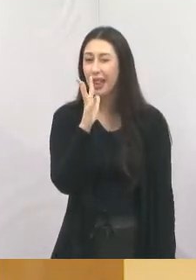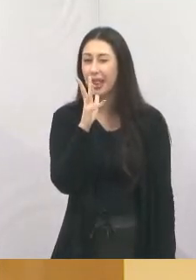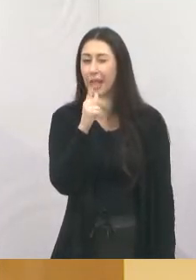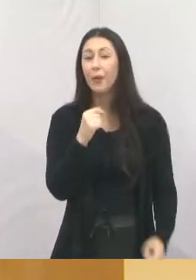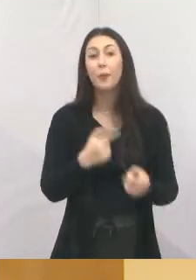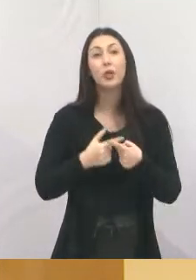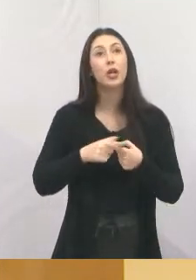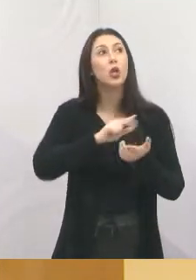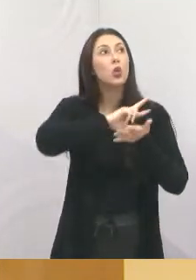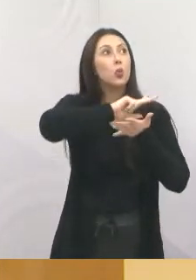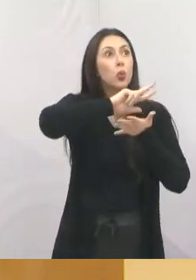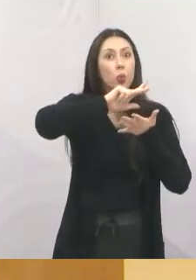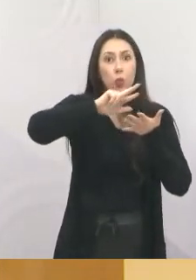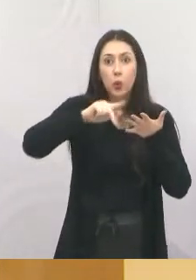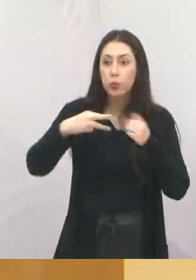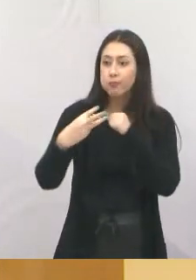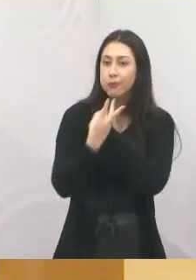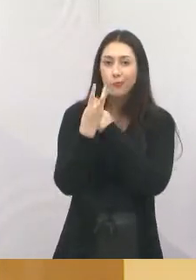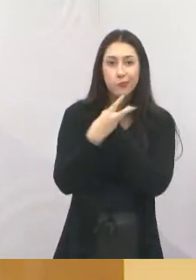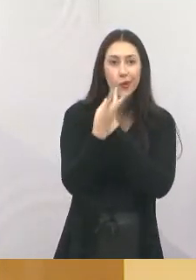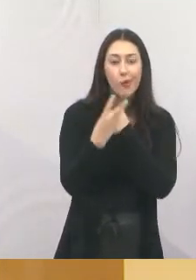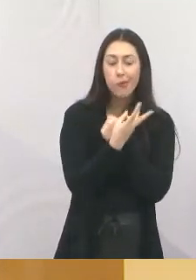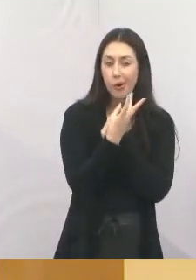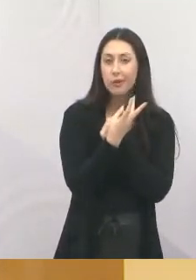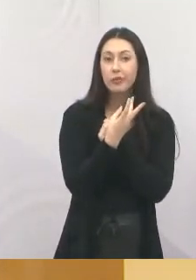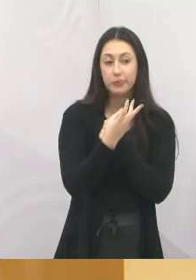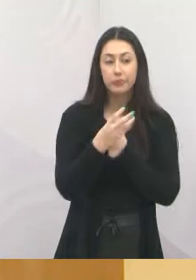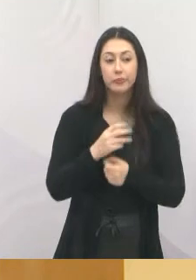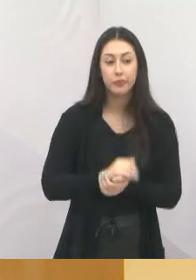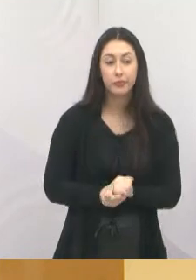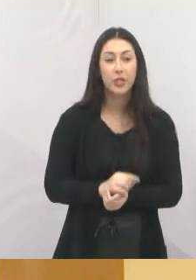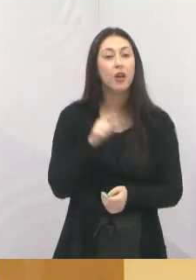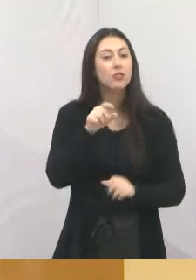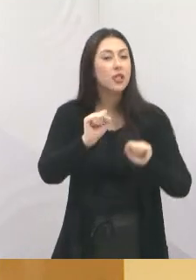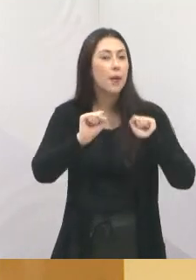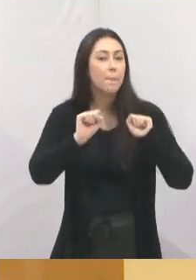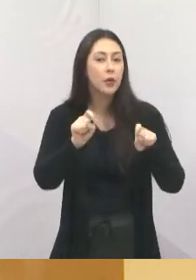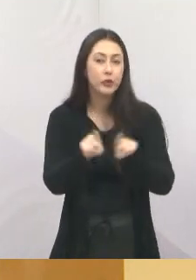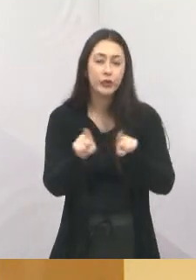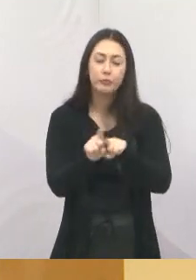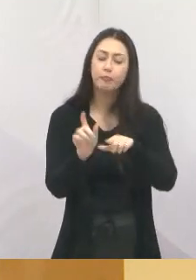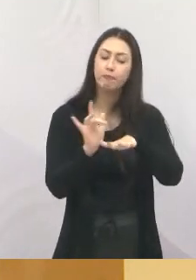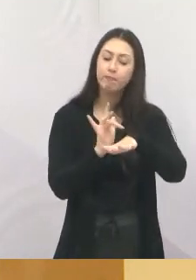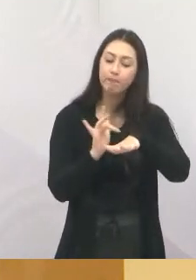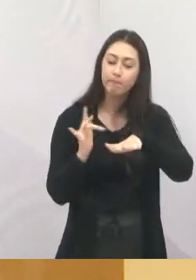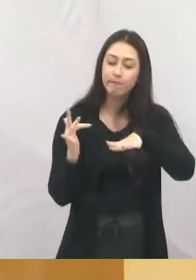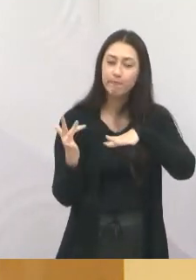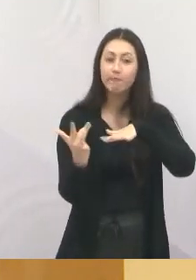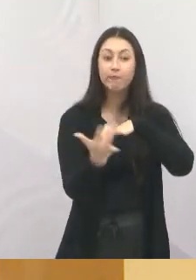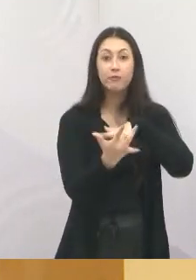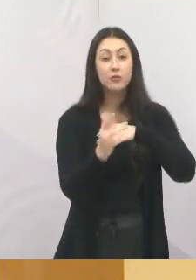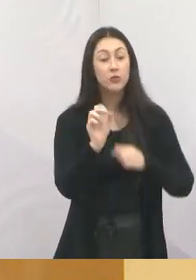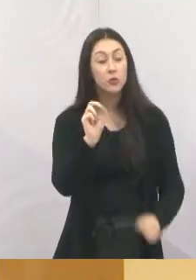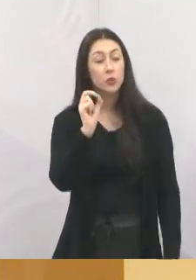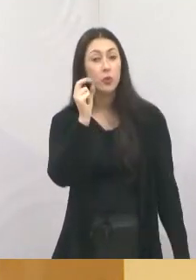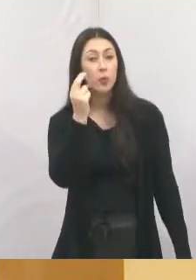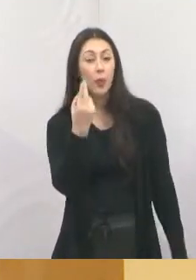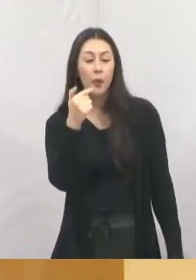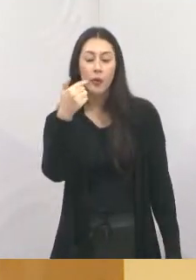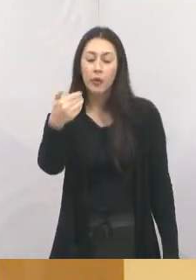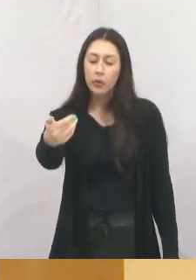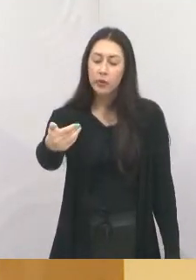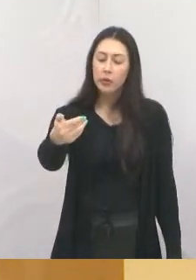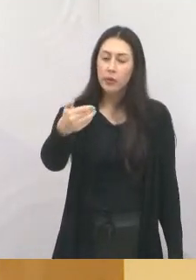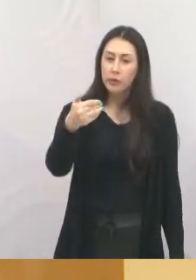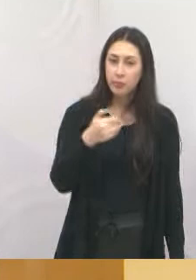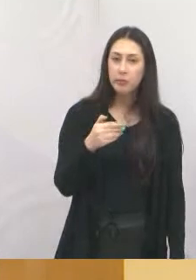são inúmeras as mensagens que eu recebo, que você possa entrar nas nossas redes sociais ou aqui na Câmara,